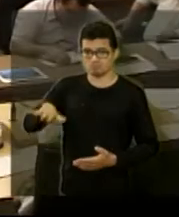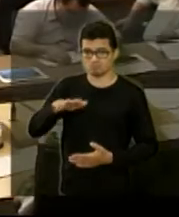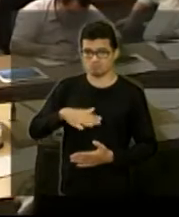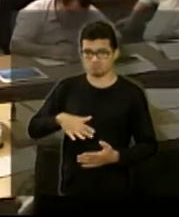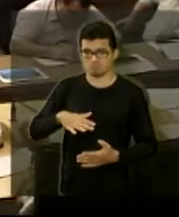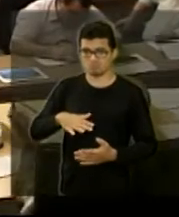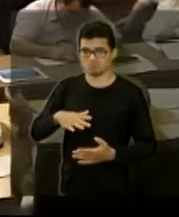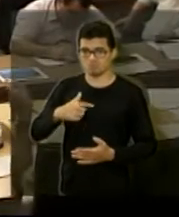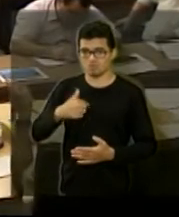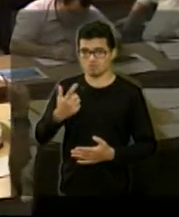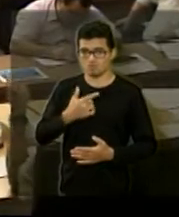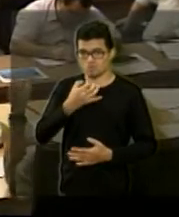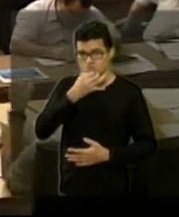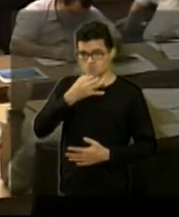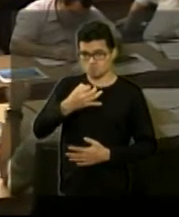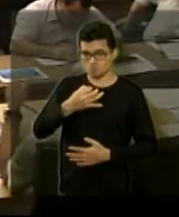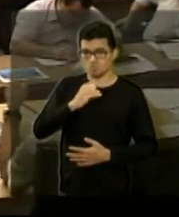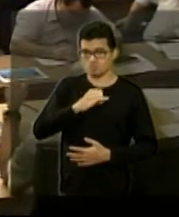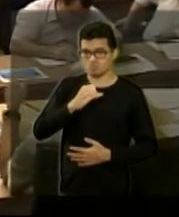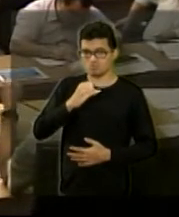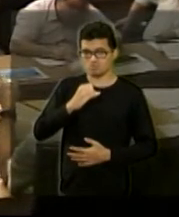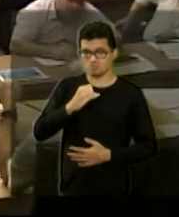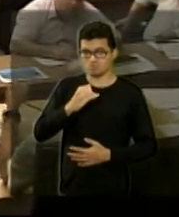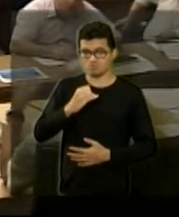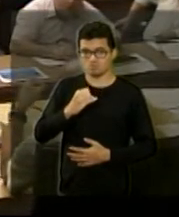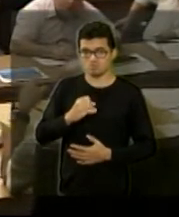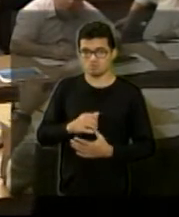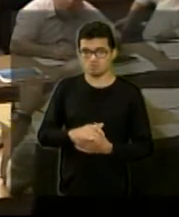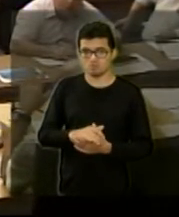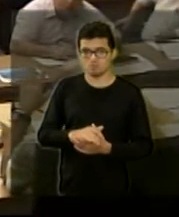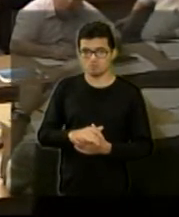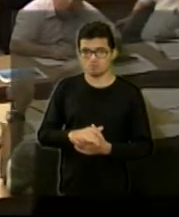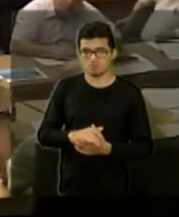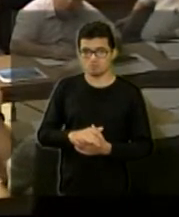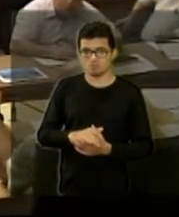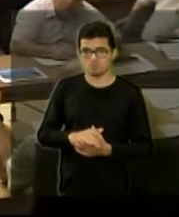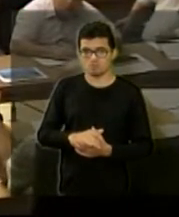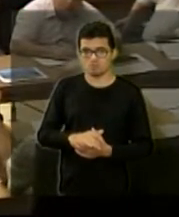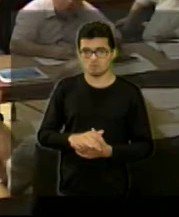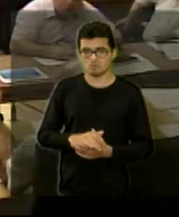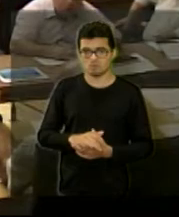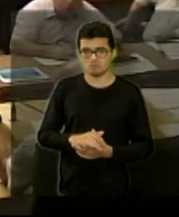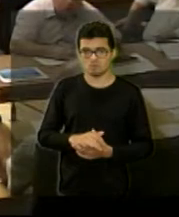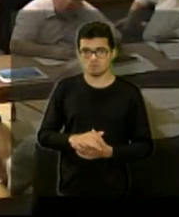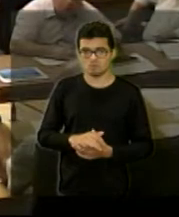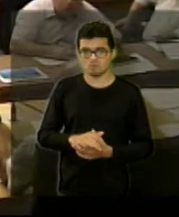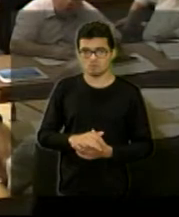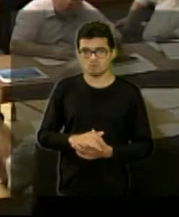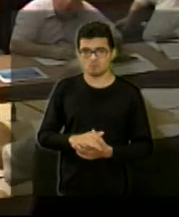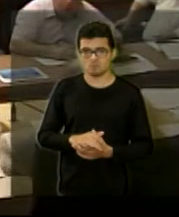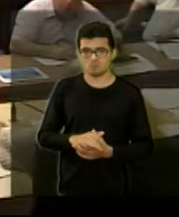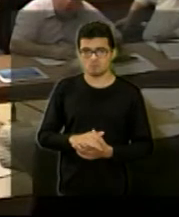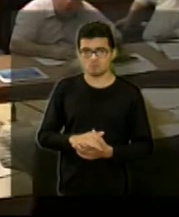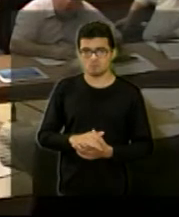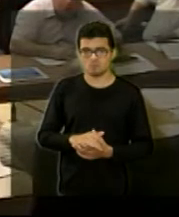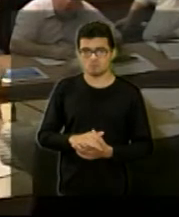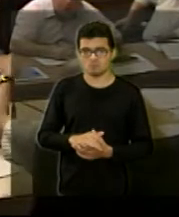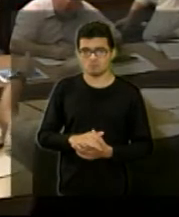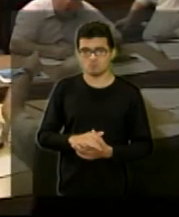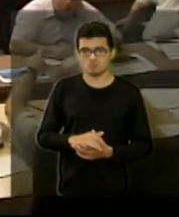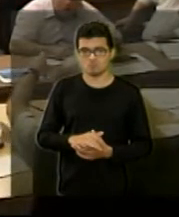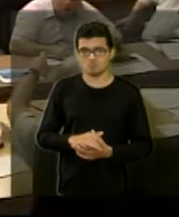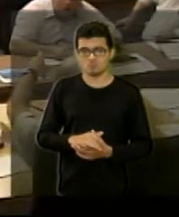se esse momento cabe, se há necessidade... se você puder passar o microfone para ele esclarecer certo como é que